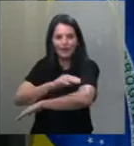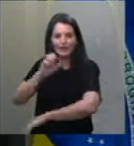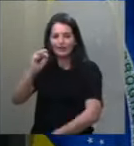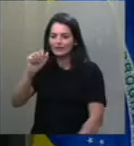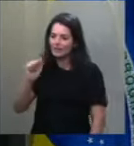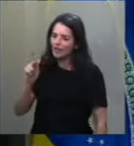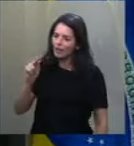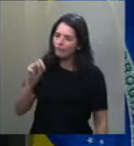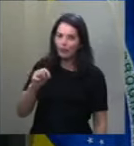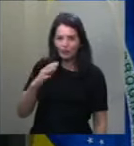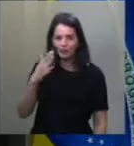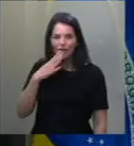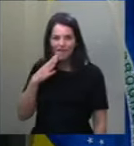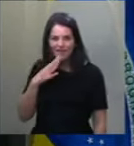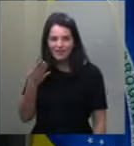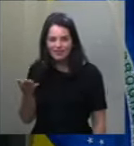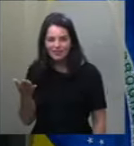panela?